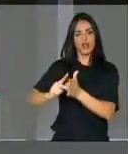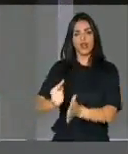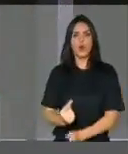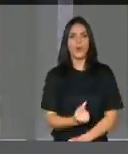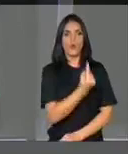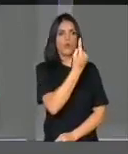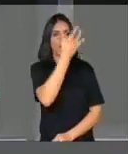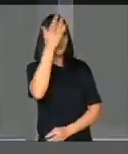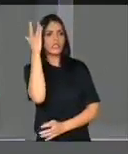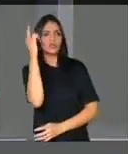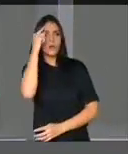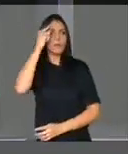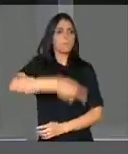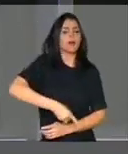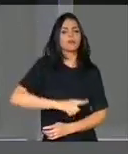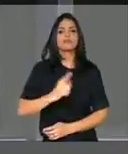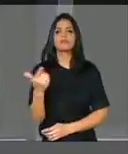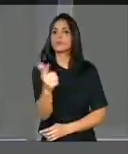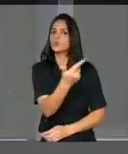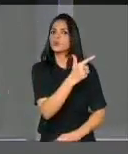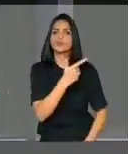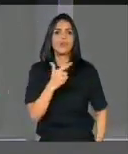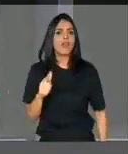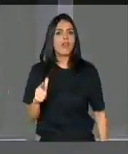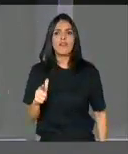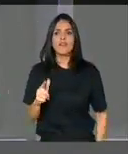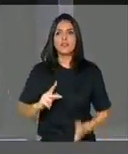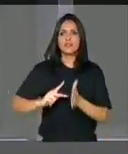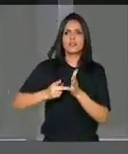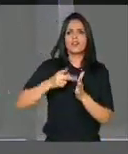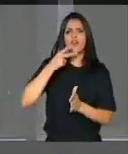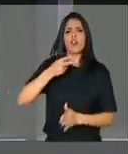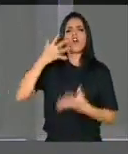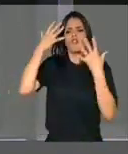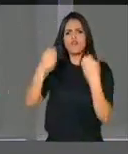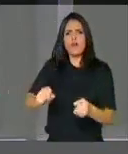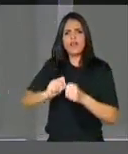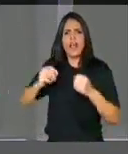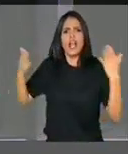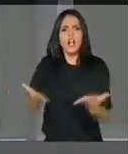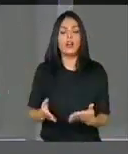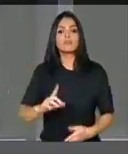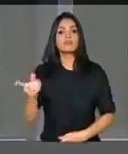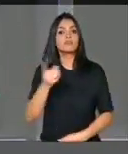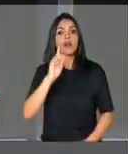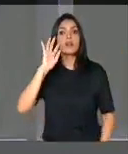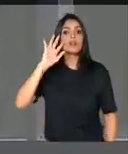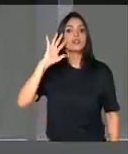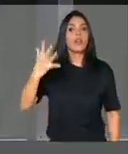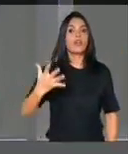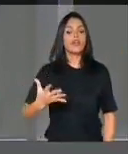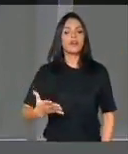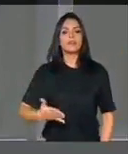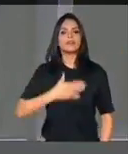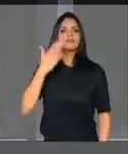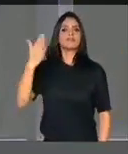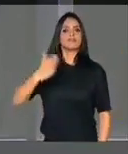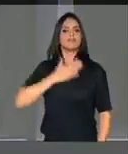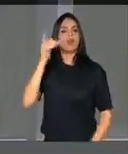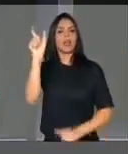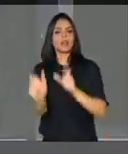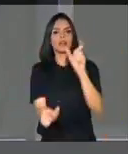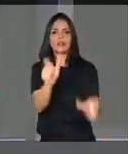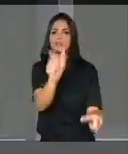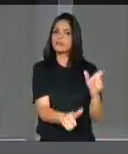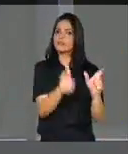mandando nele, não teve um sindicato que disse, vamos fazer isso agora. Foi uma adesão espontânea porque a situação,